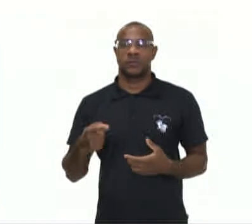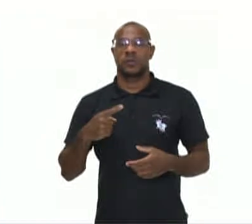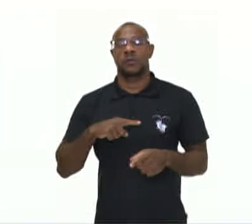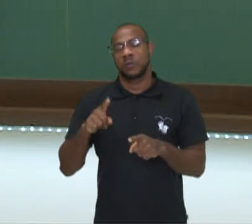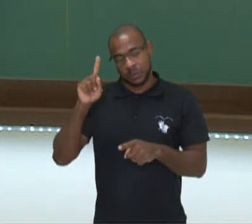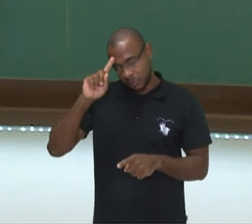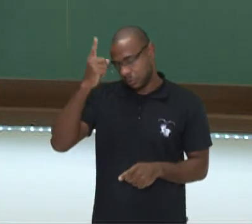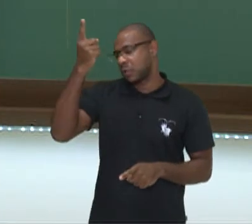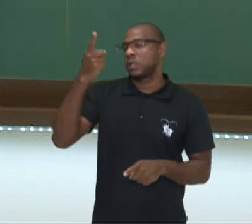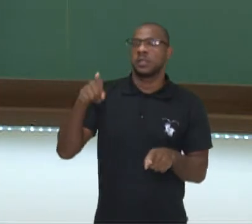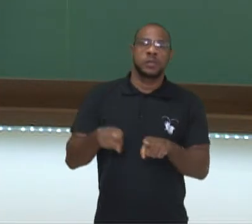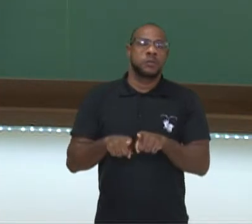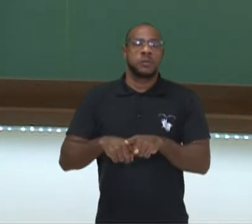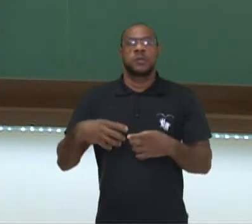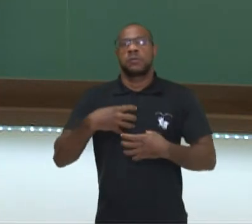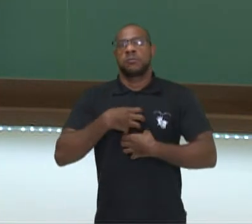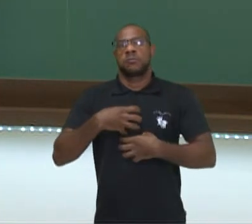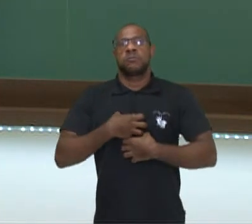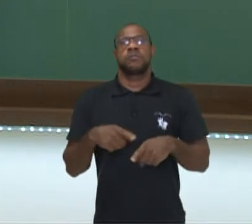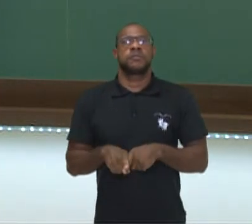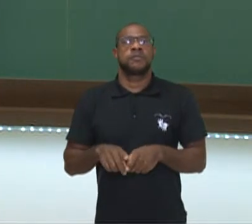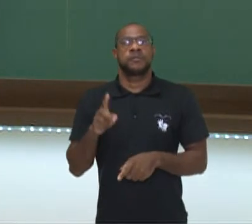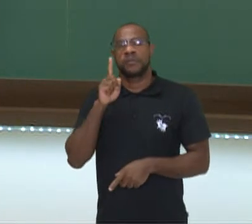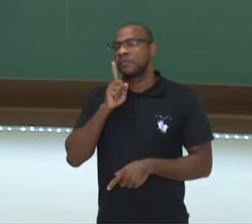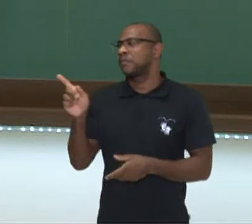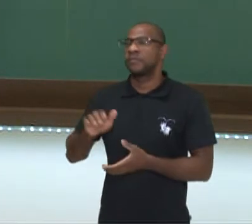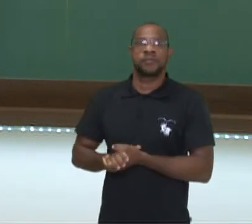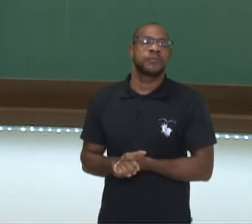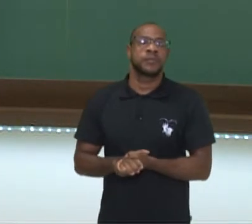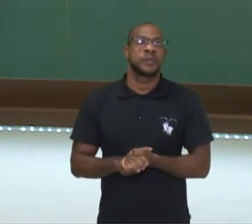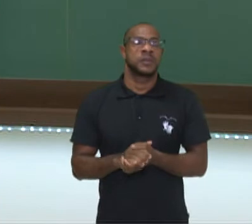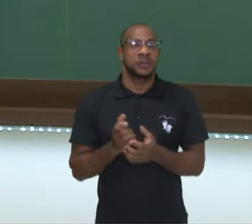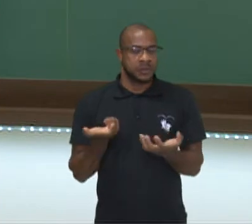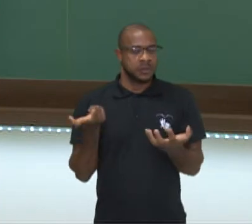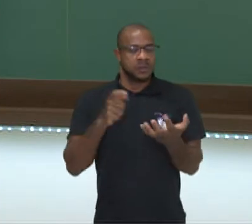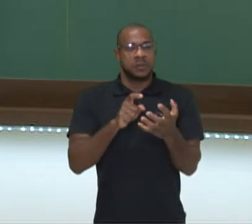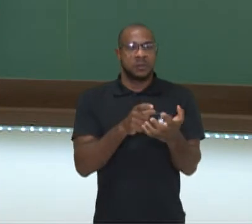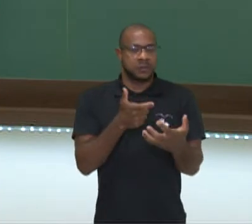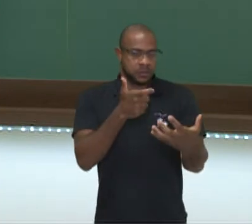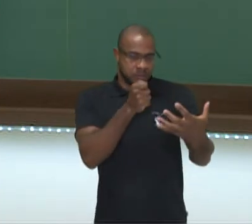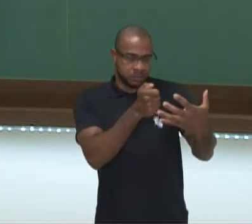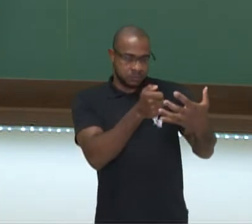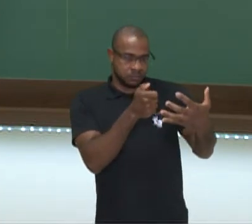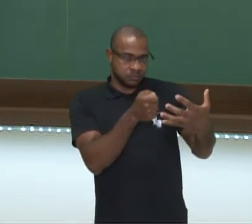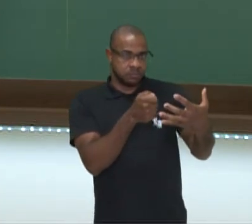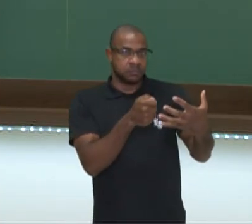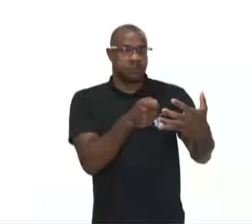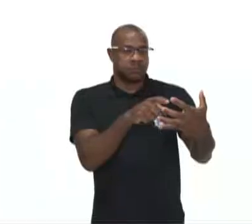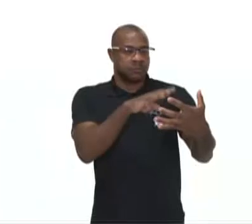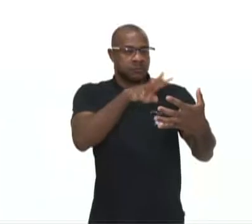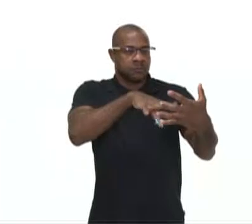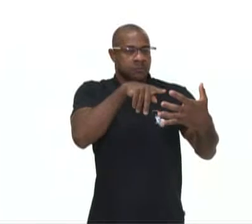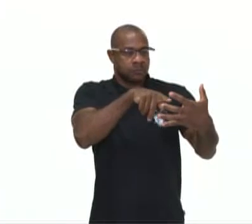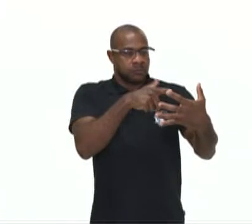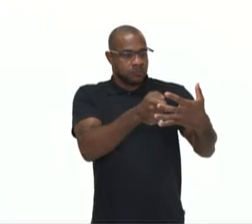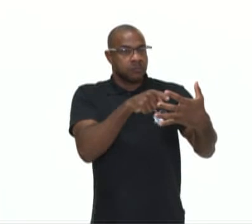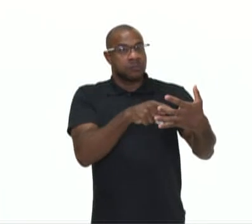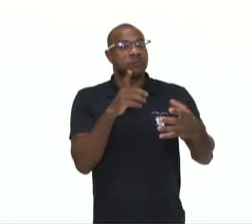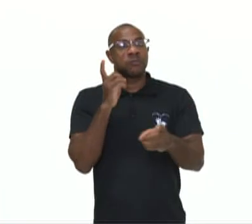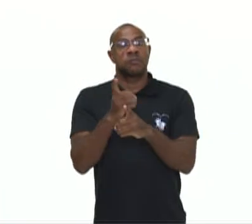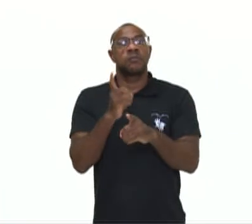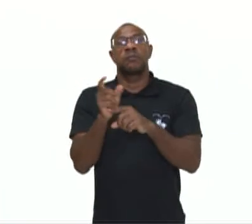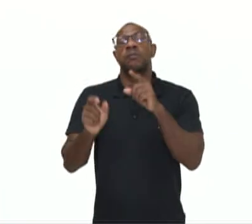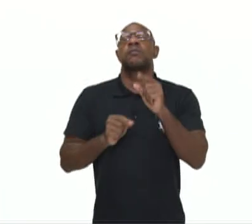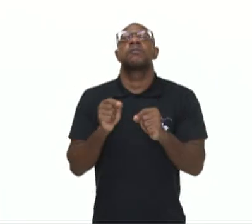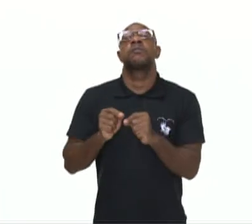ideias e os nossos sentimentos. Nesse vídeo aqui, clicando, apontando o seu celular para esse QR Code, você vai encontrar